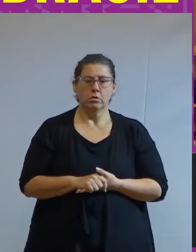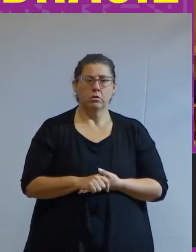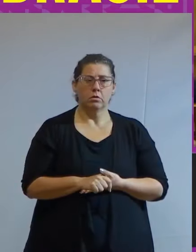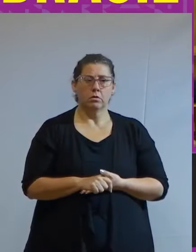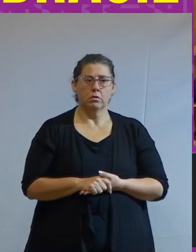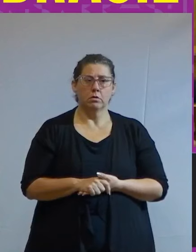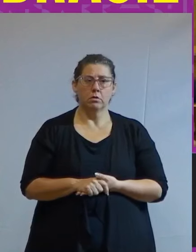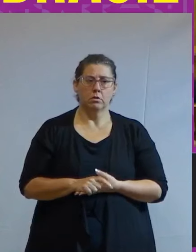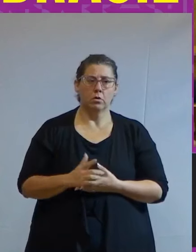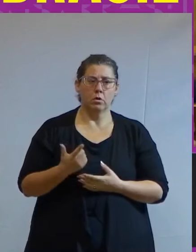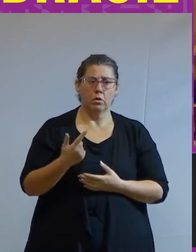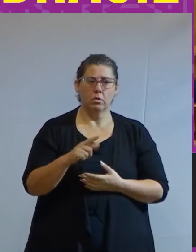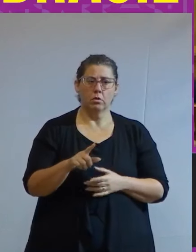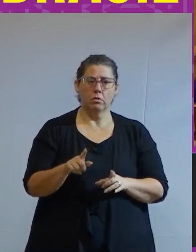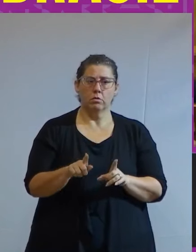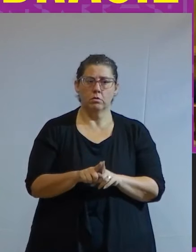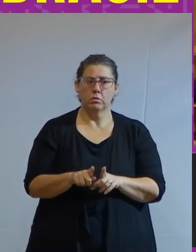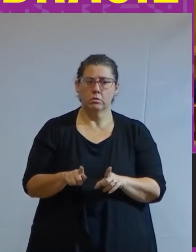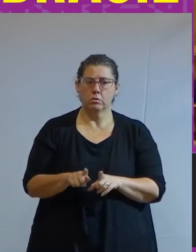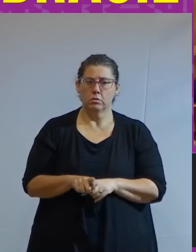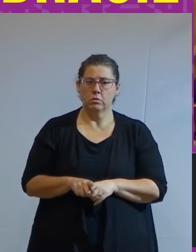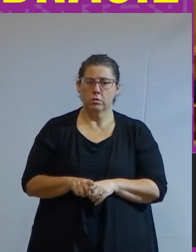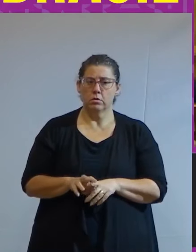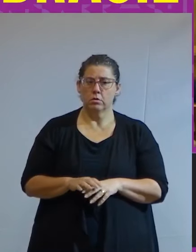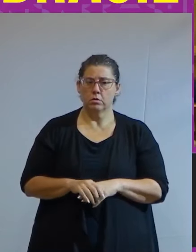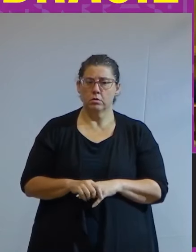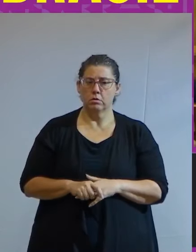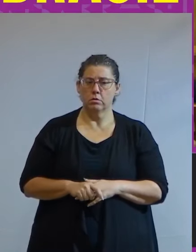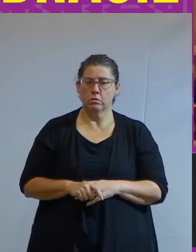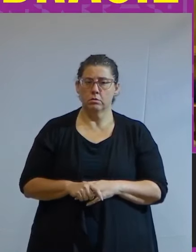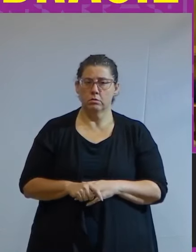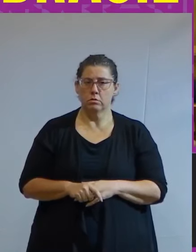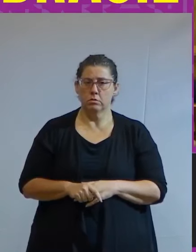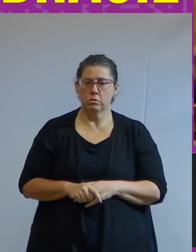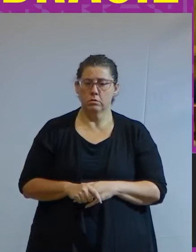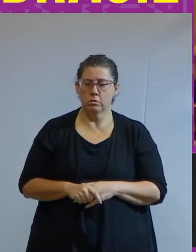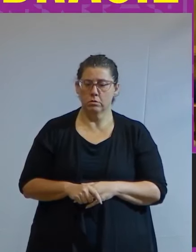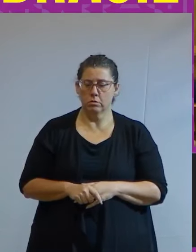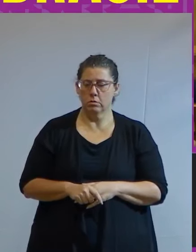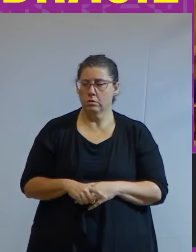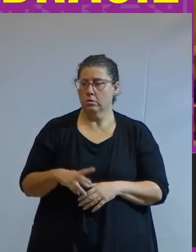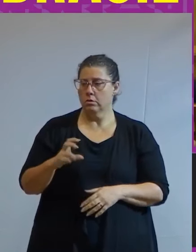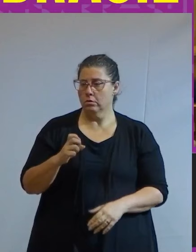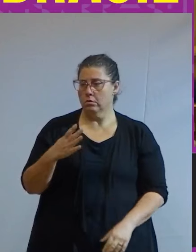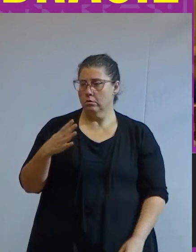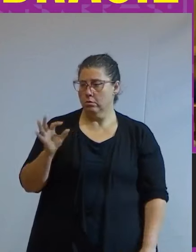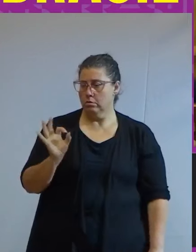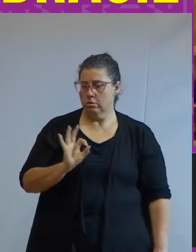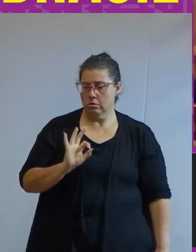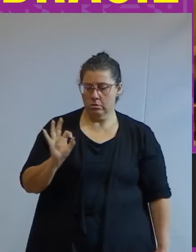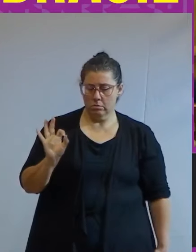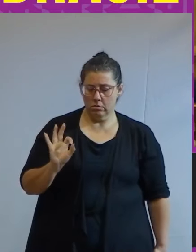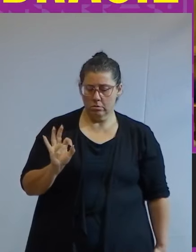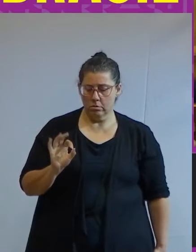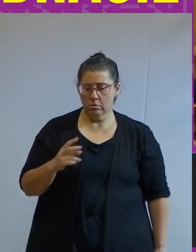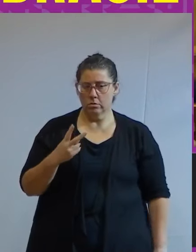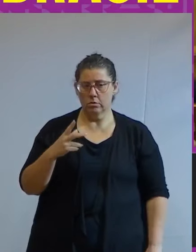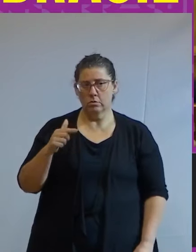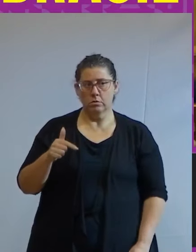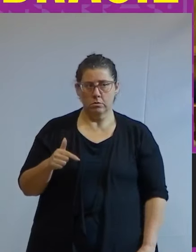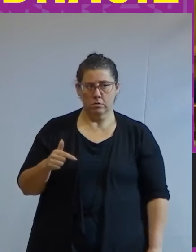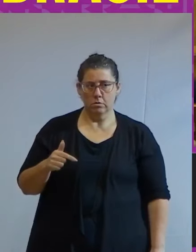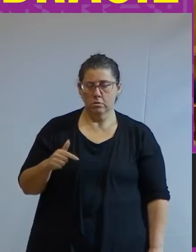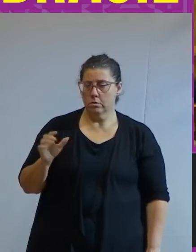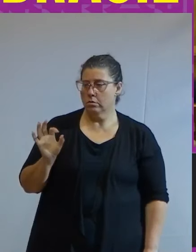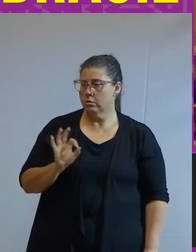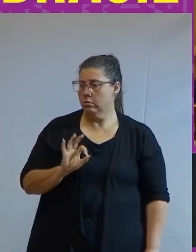a outra coisa que a USP tem e desses 54% 27 e poucos